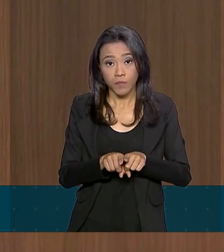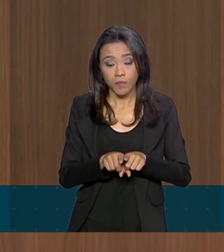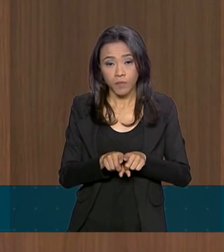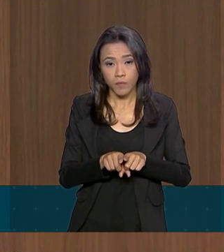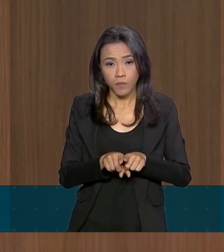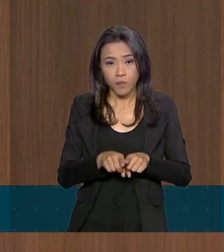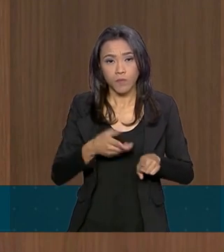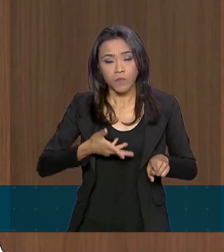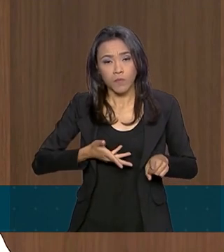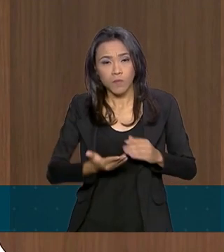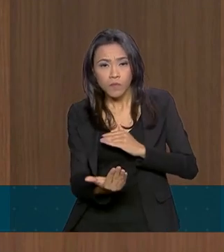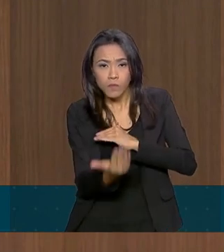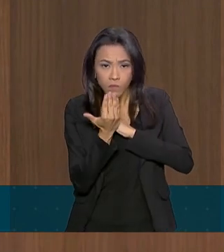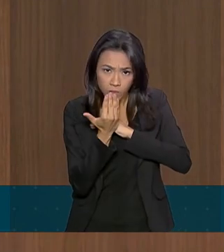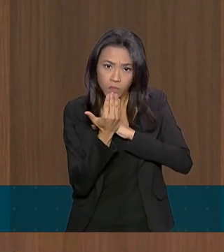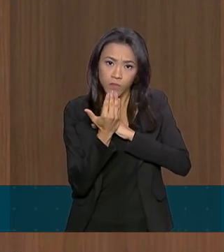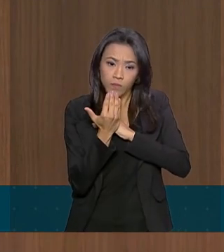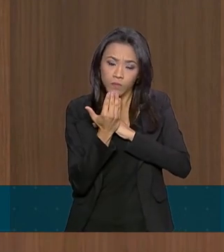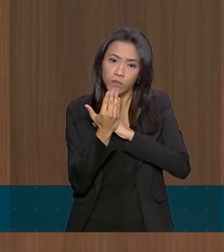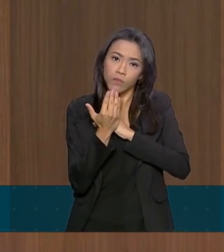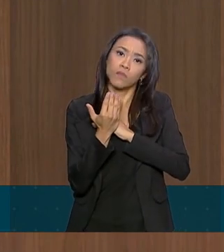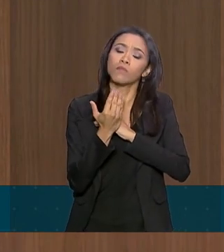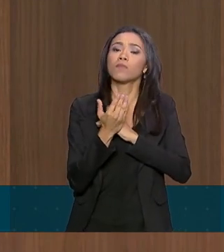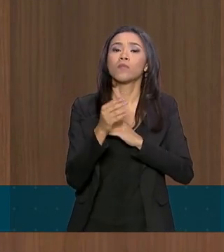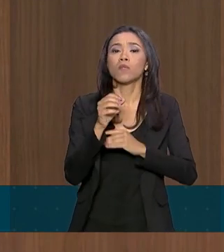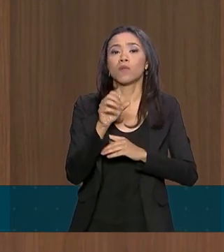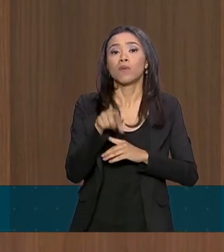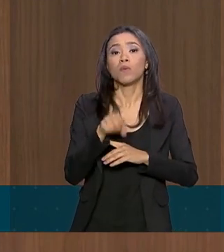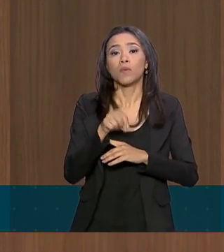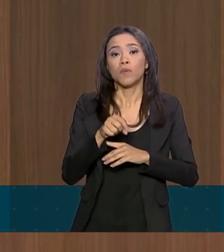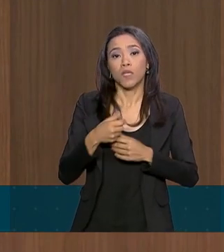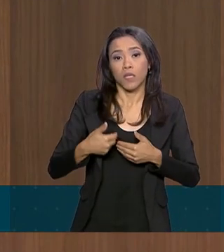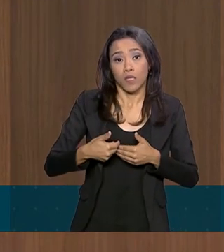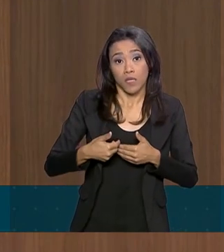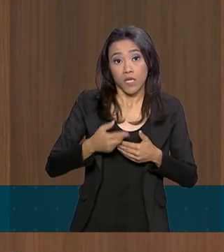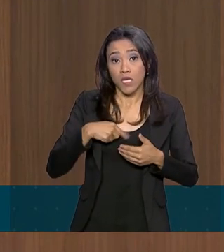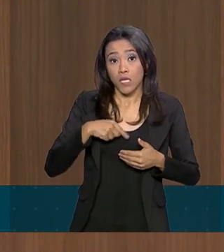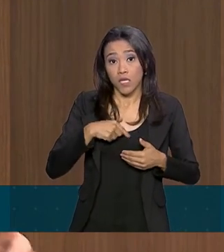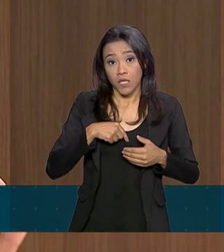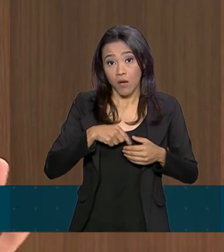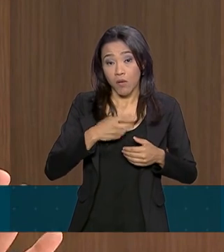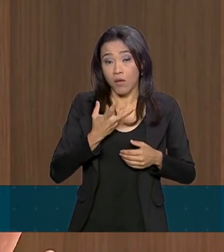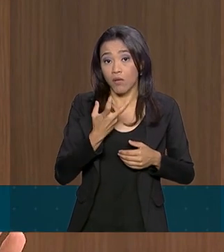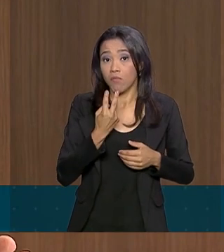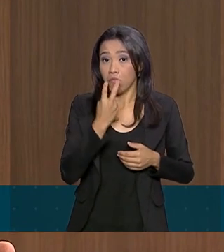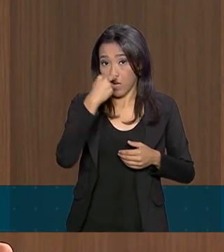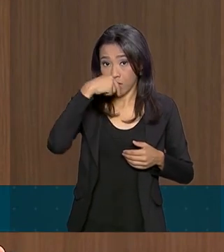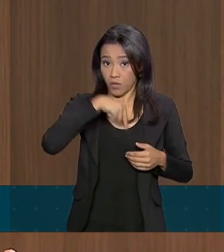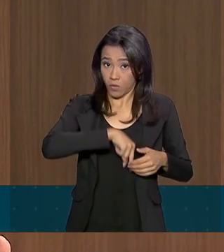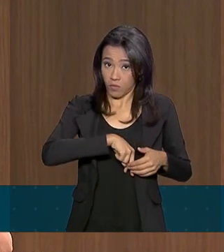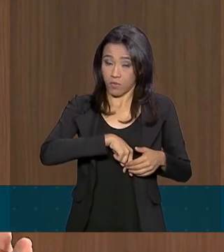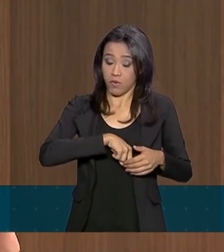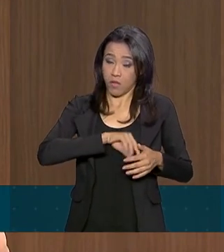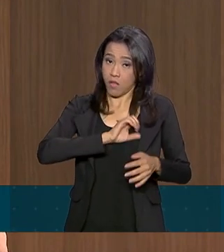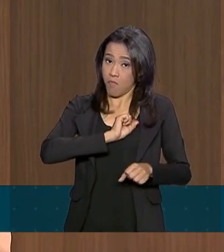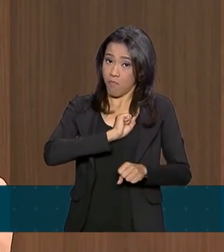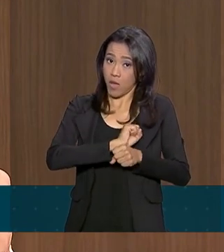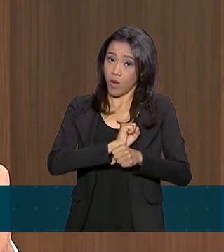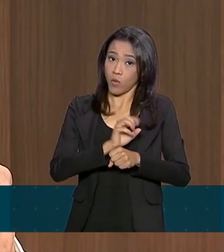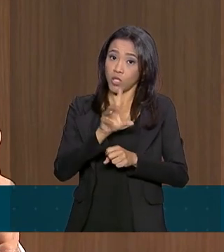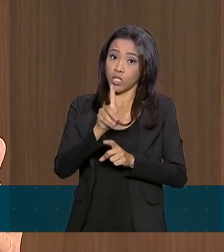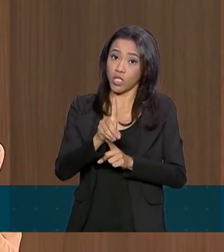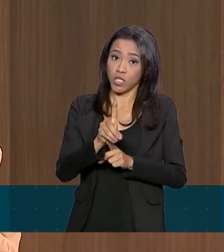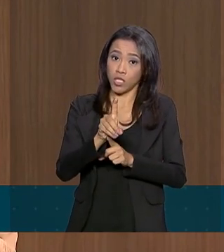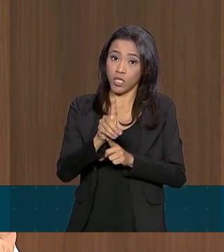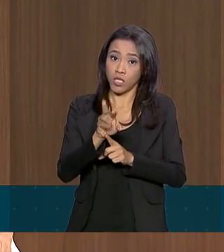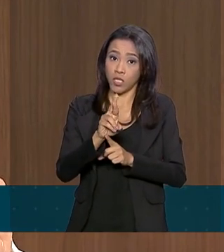deveria sair e está jogando para baixo em direção ao intestino e não respirando pela sonda. Tanto que a sonda parou de drenar. Mas isso não